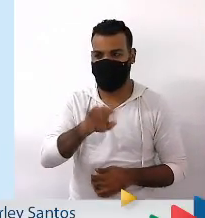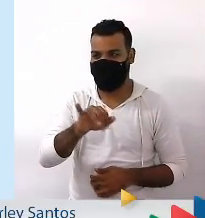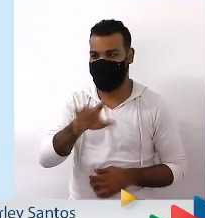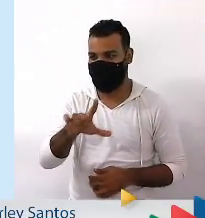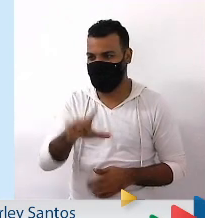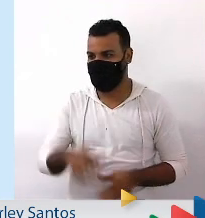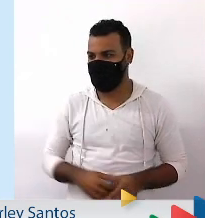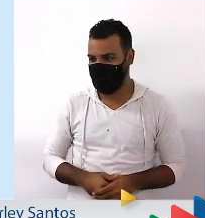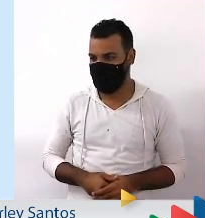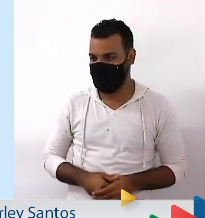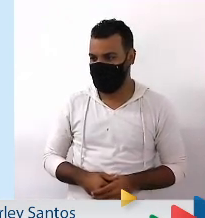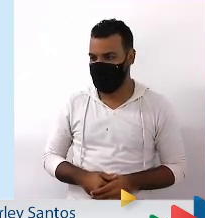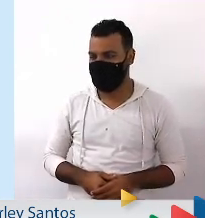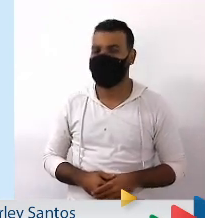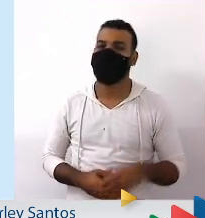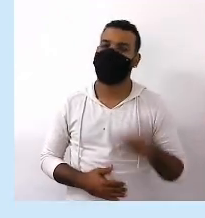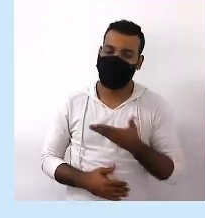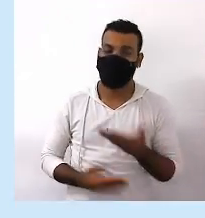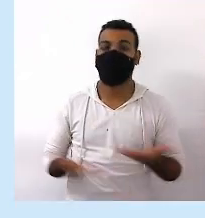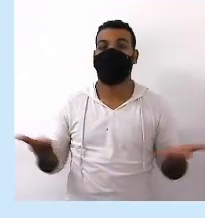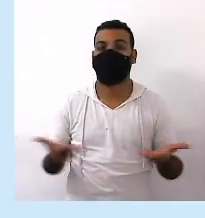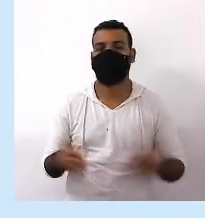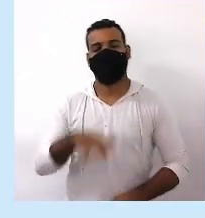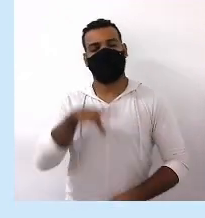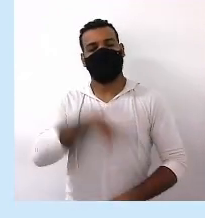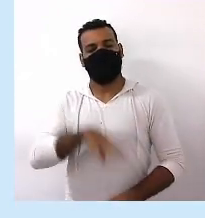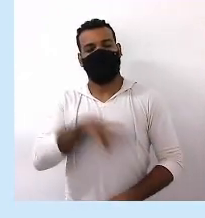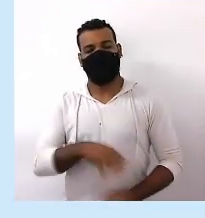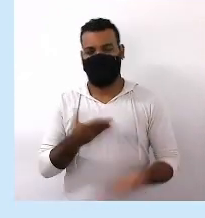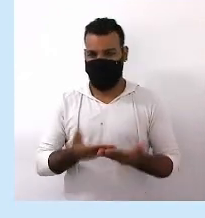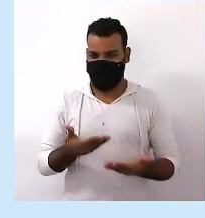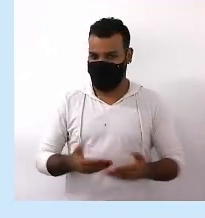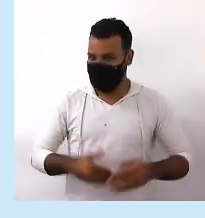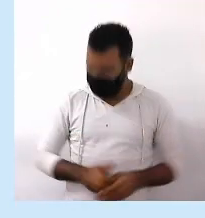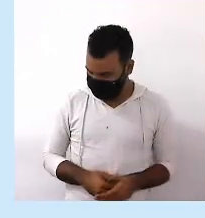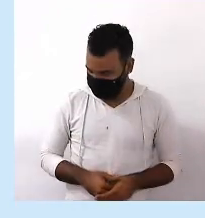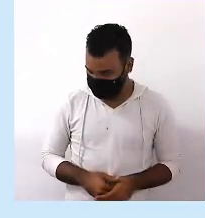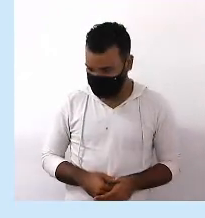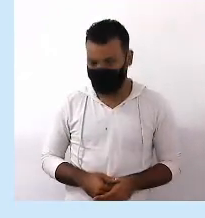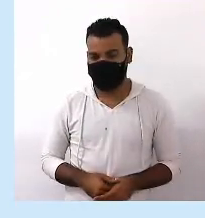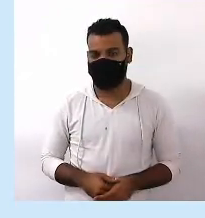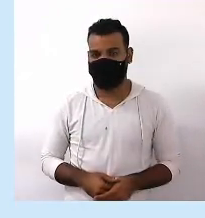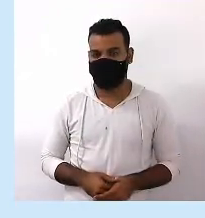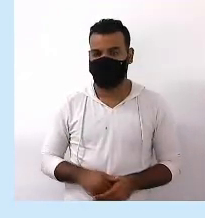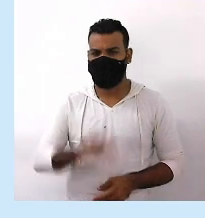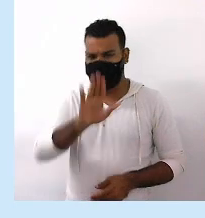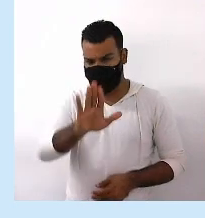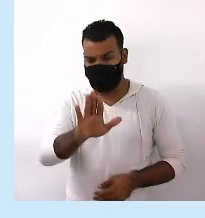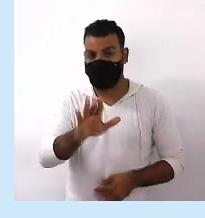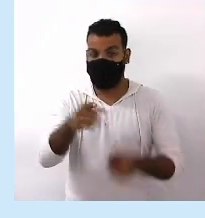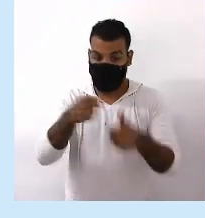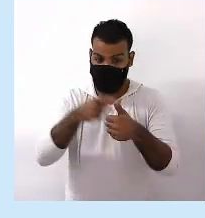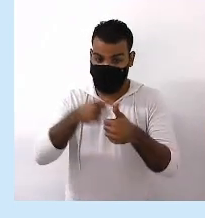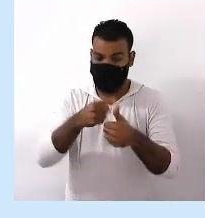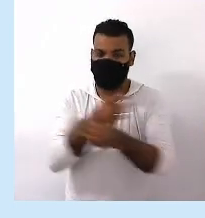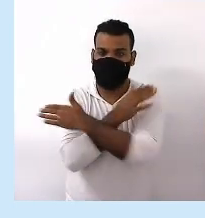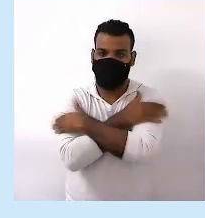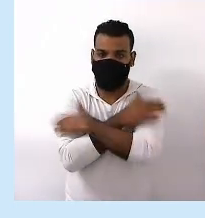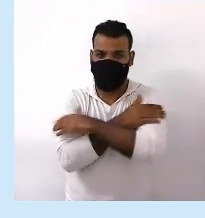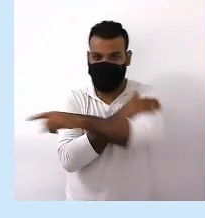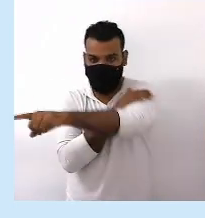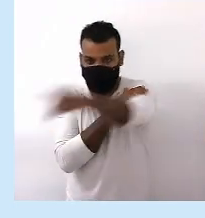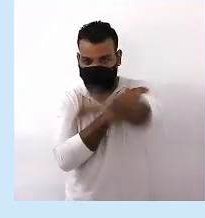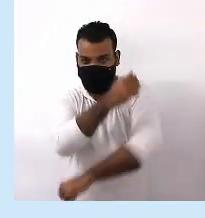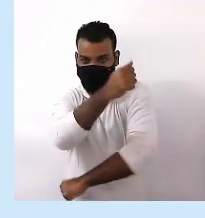O Língua Portuguesa Antes, vou mandar um abraço especial para os meus